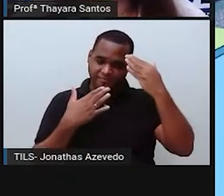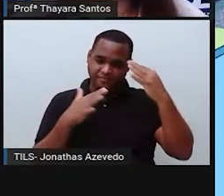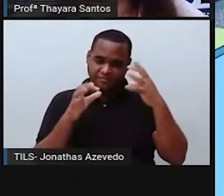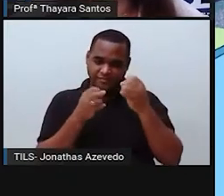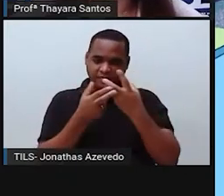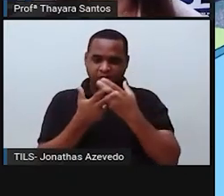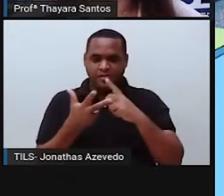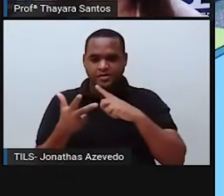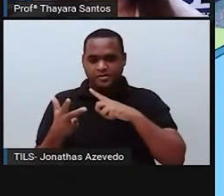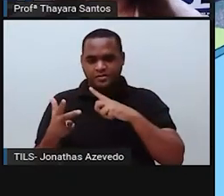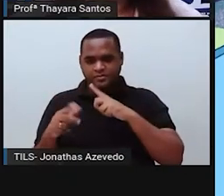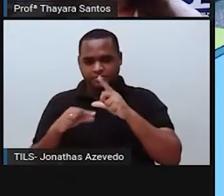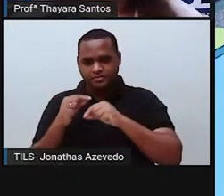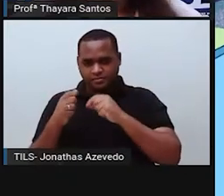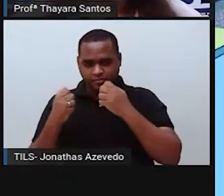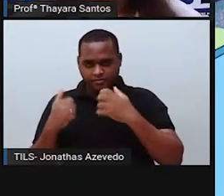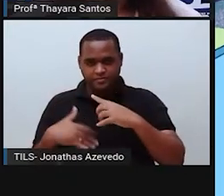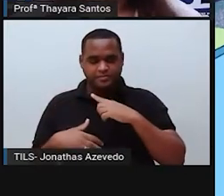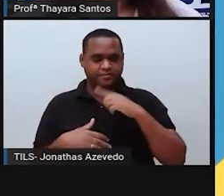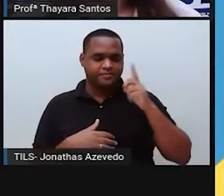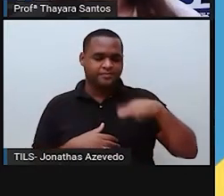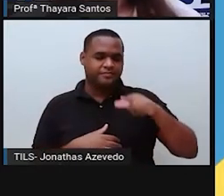estarem aqui mais uma semana.